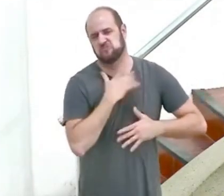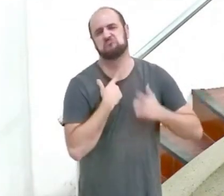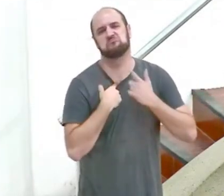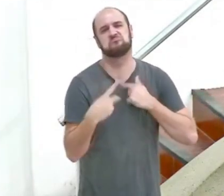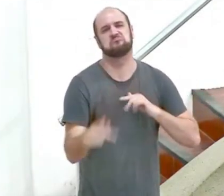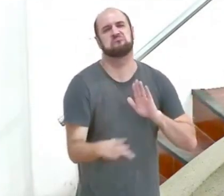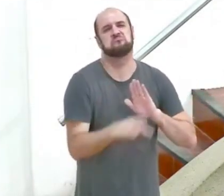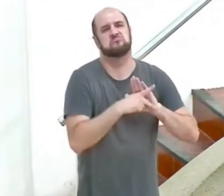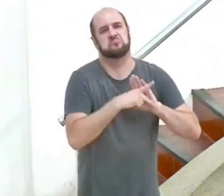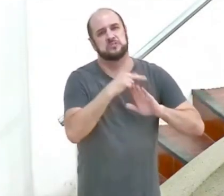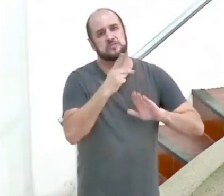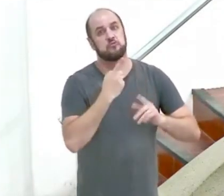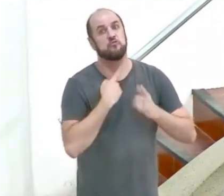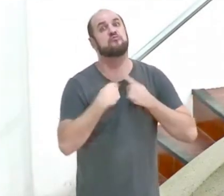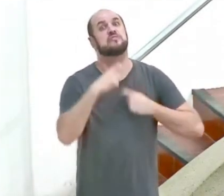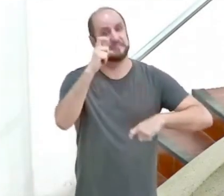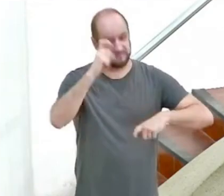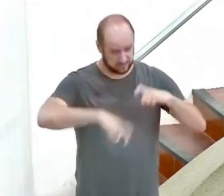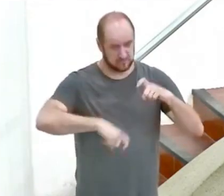sexuais